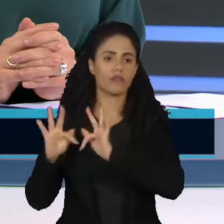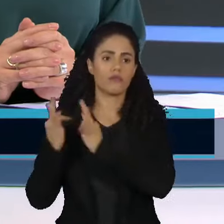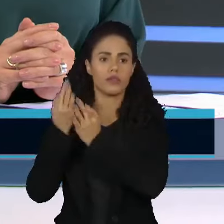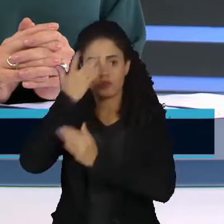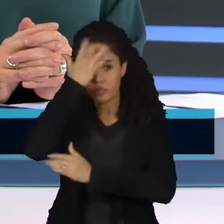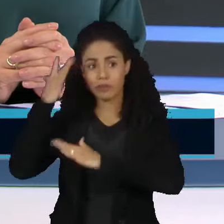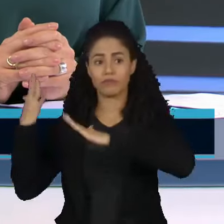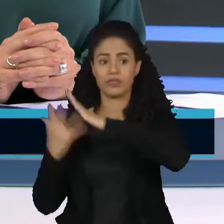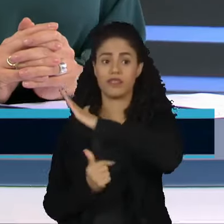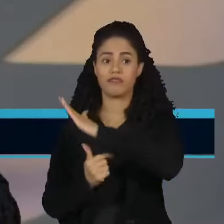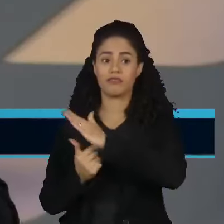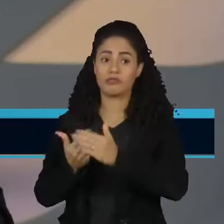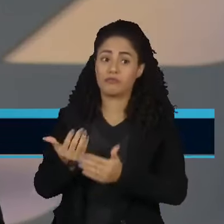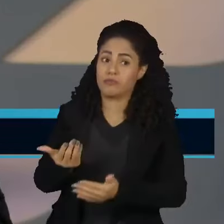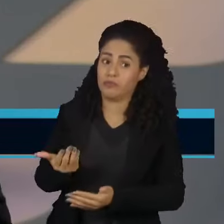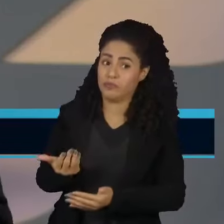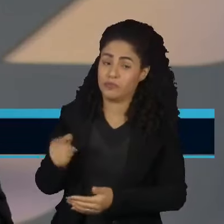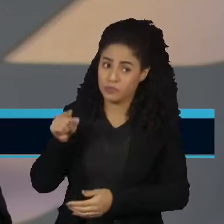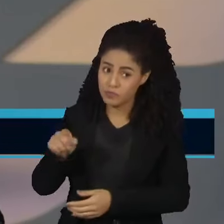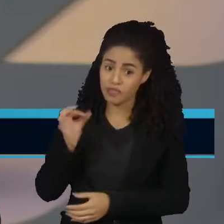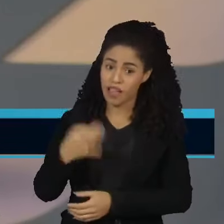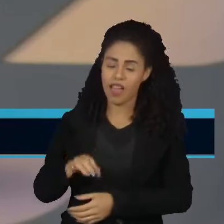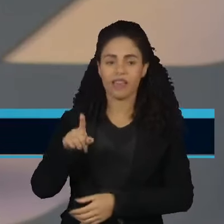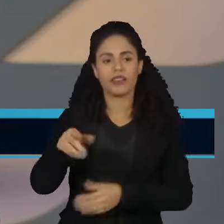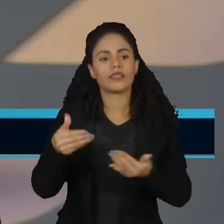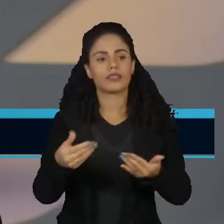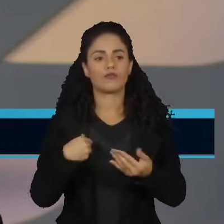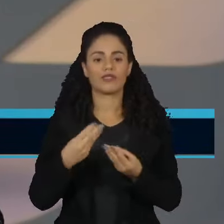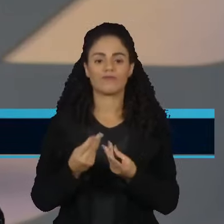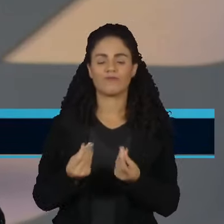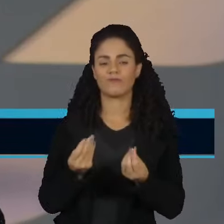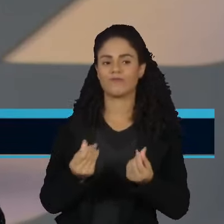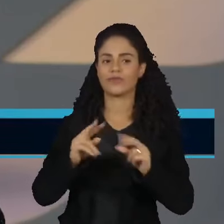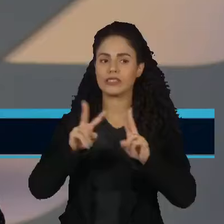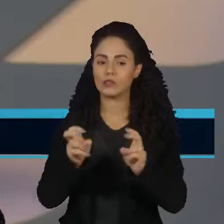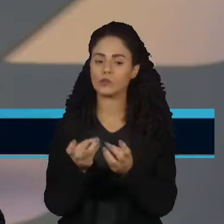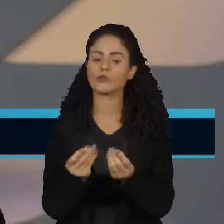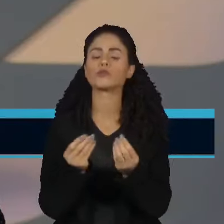imigrantes também, né? Então, é uma questão extremamente delicada.